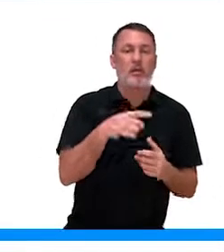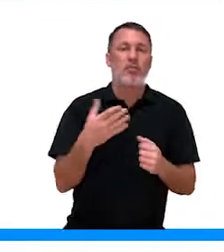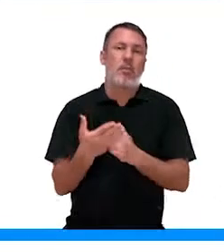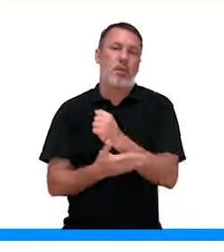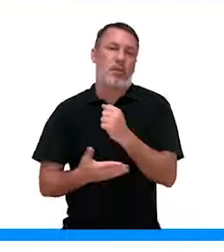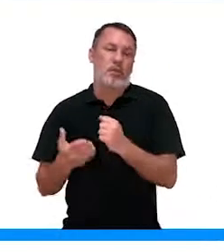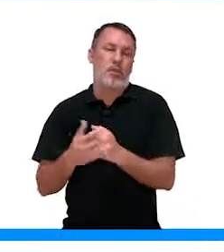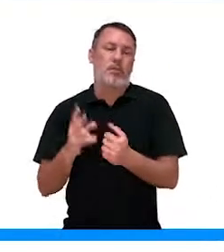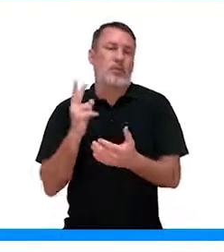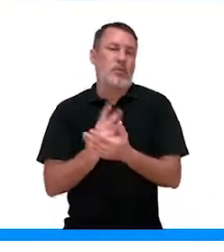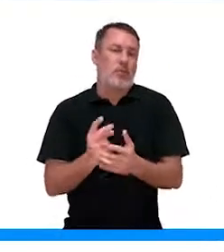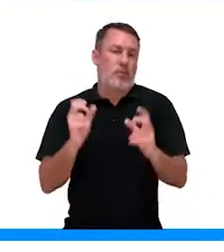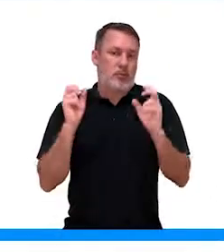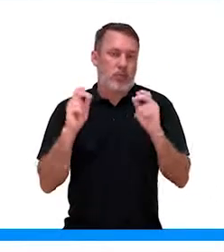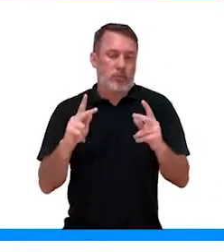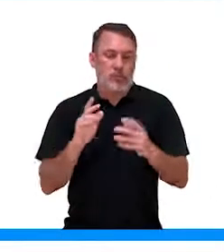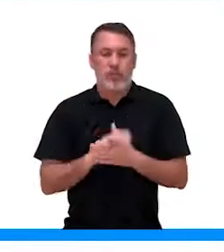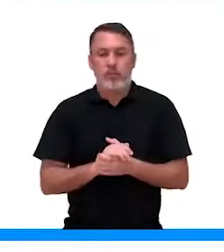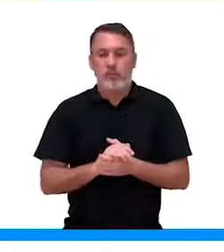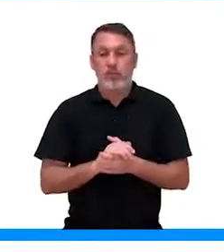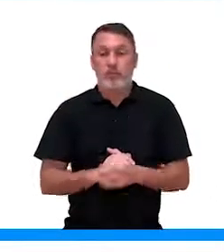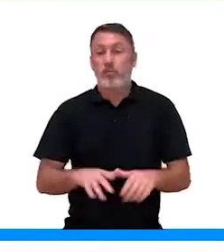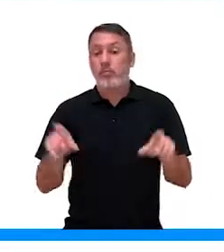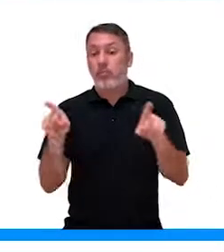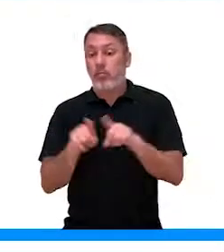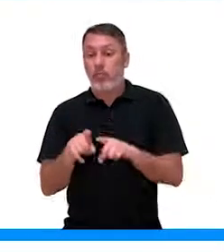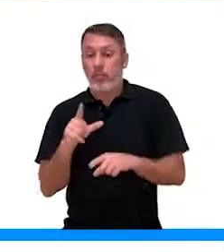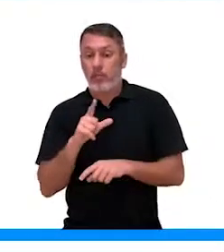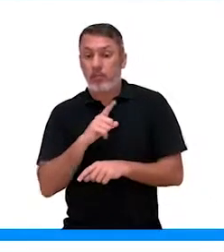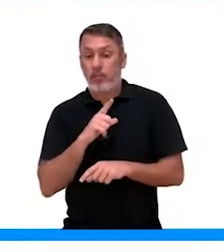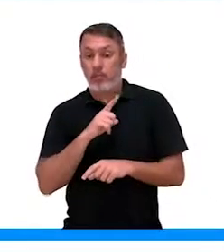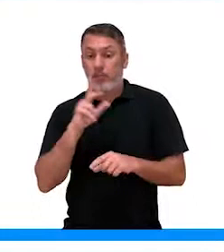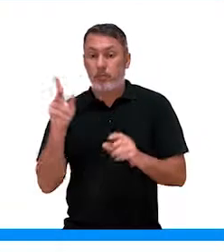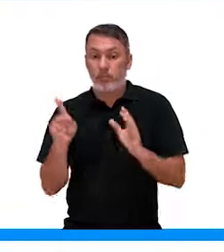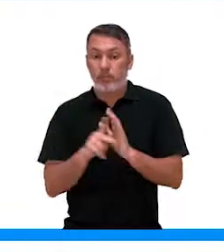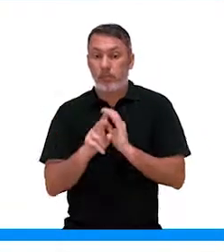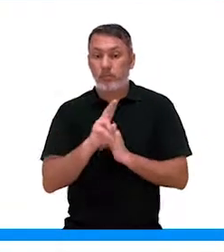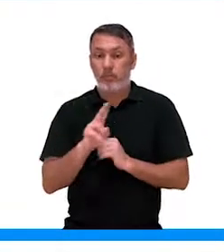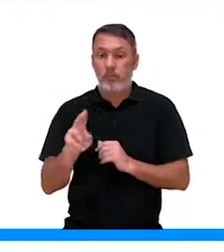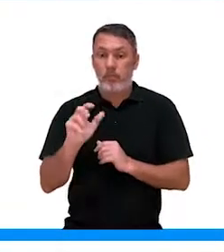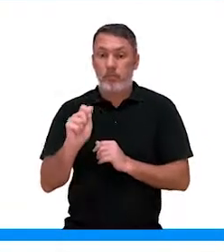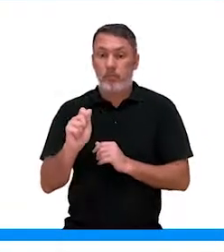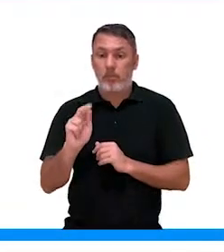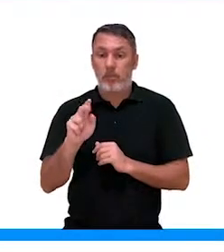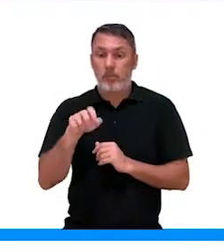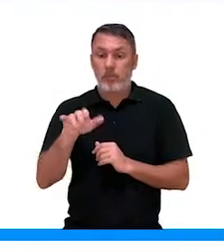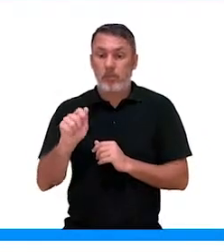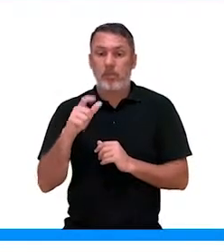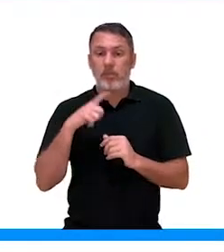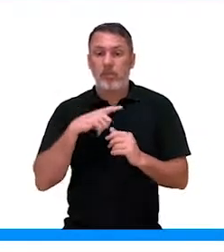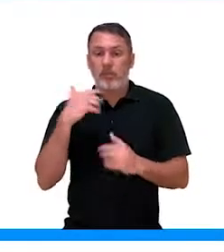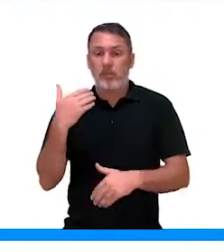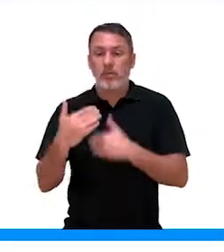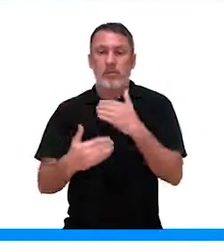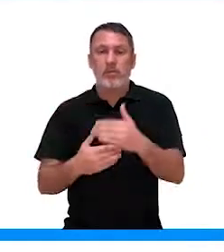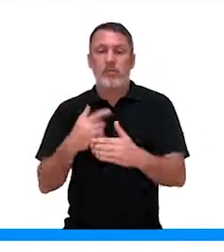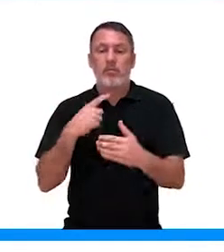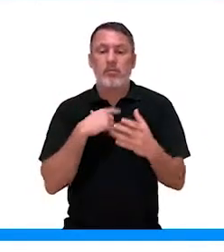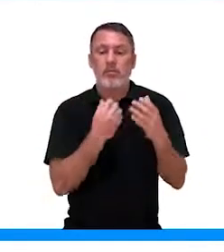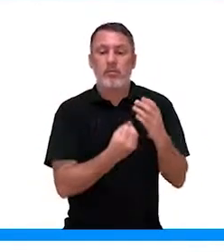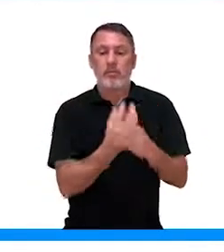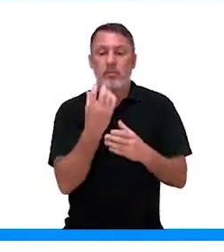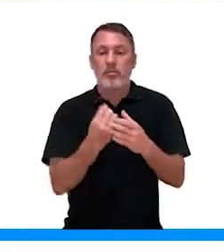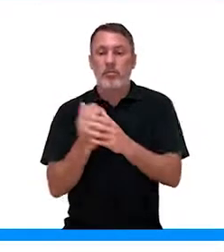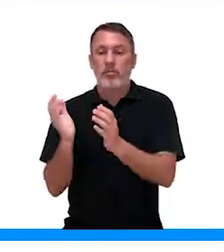a base, ok? Assim como as alxinas, elas também vão estimular o desenvolvimento de frutos